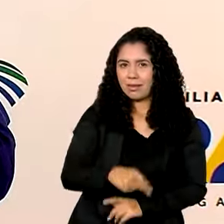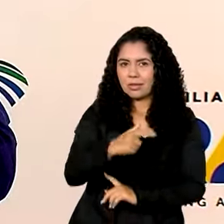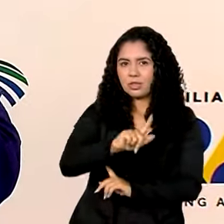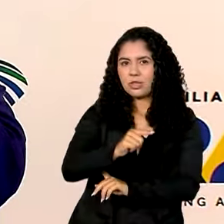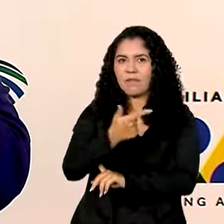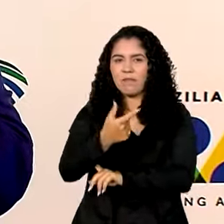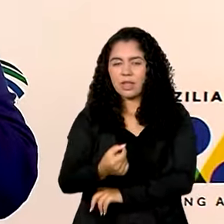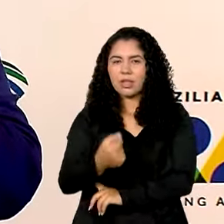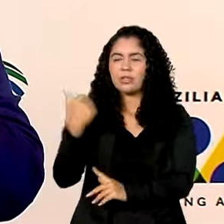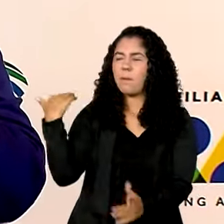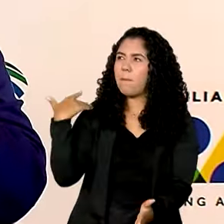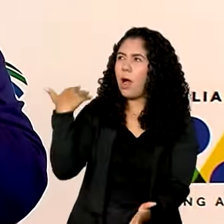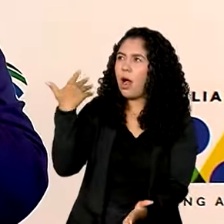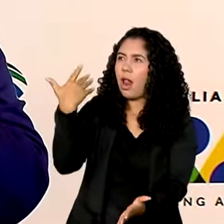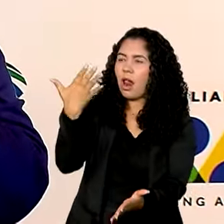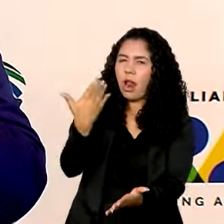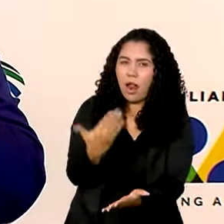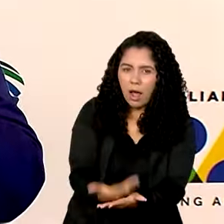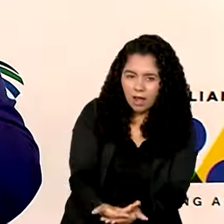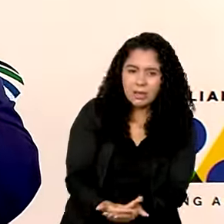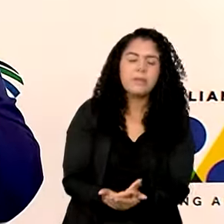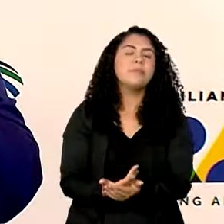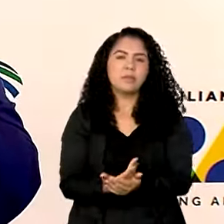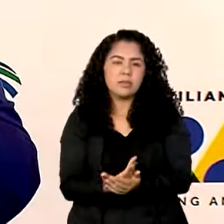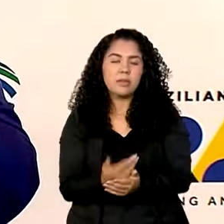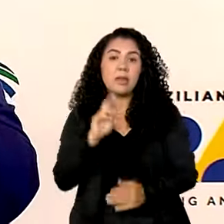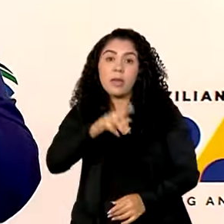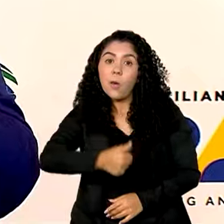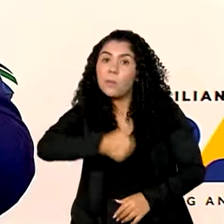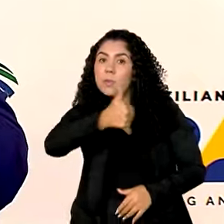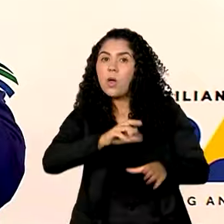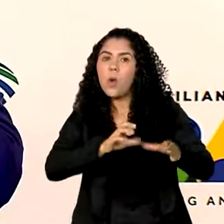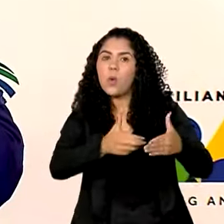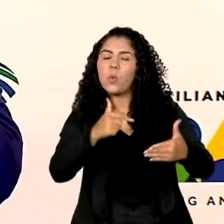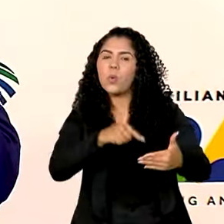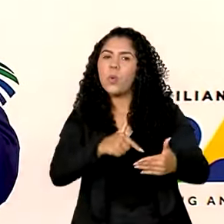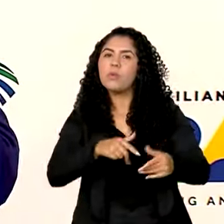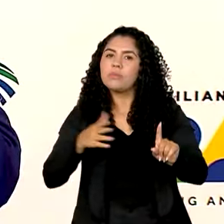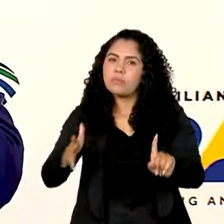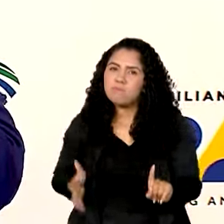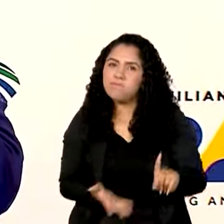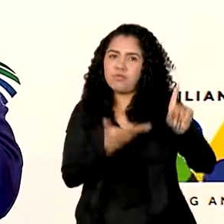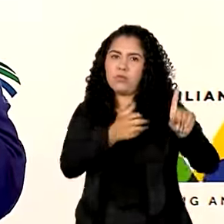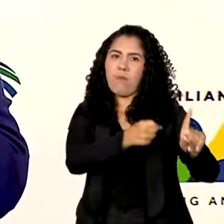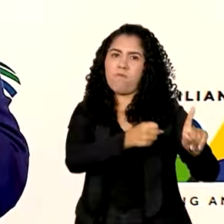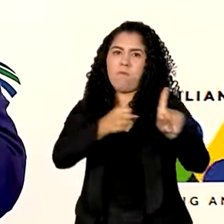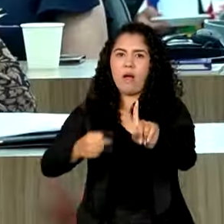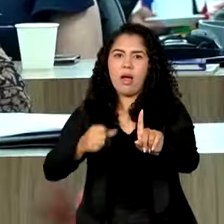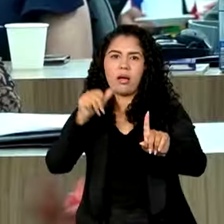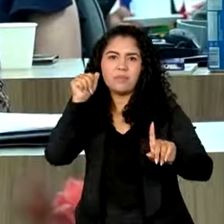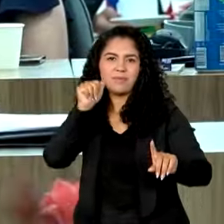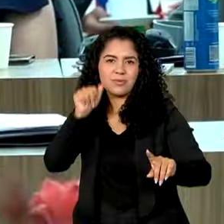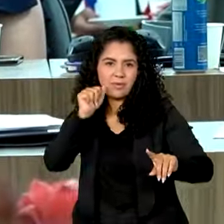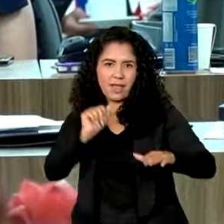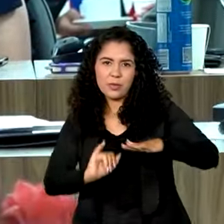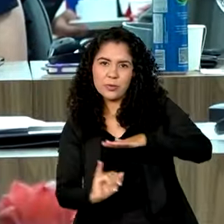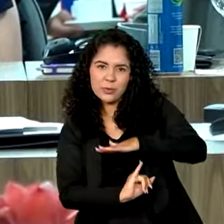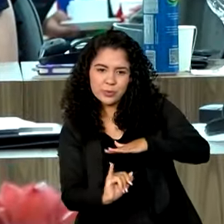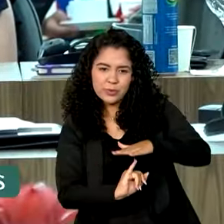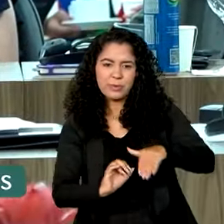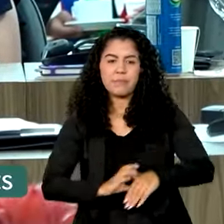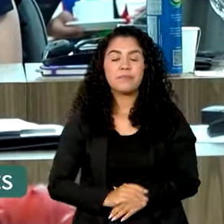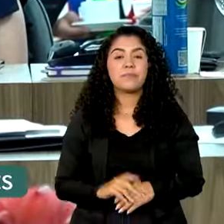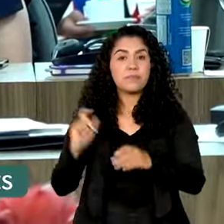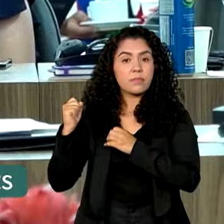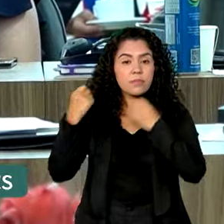da história do G20, e é o primeiro grupo de empoderamento das mulheres institucional. O documento final com